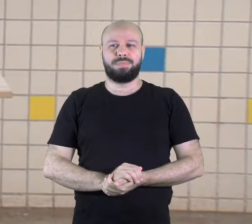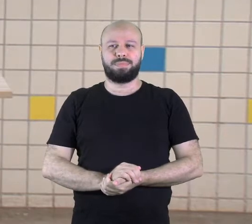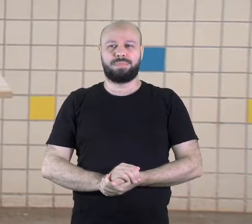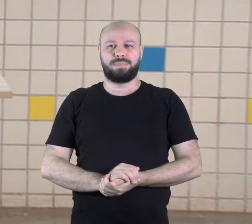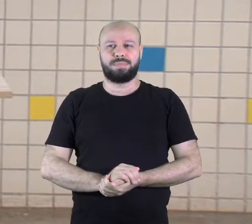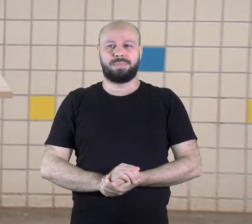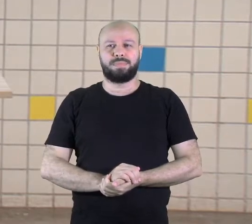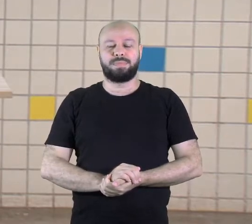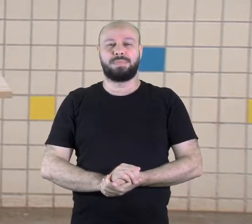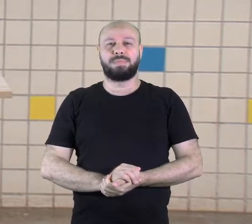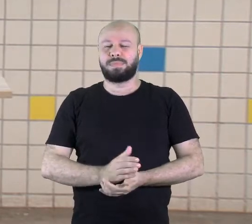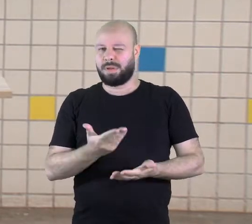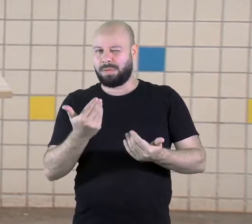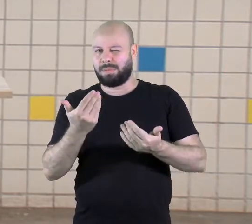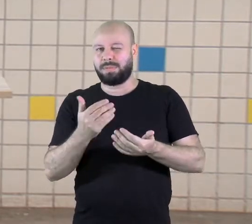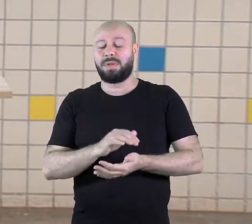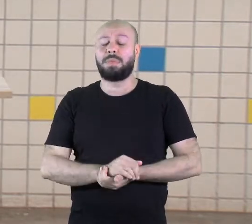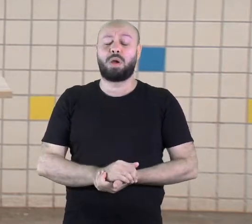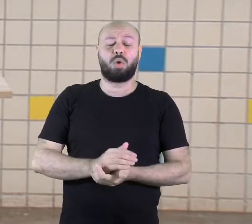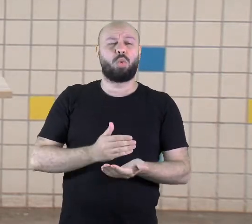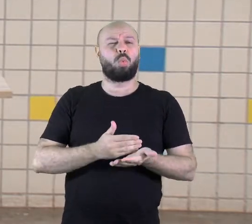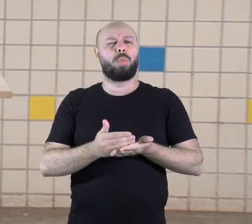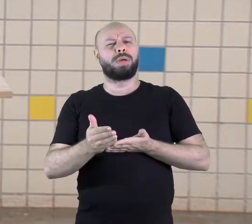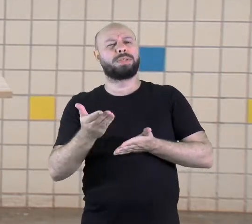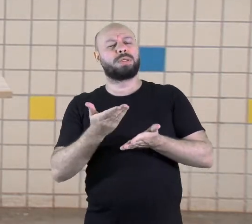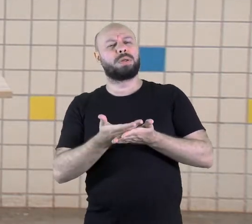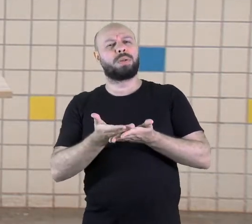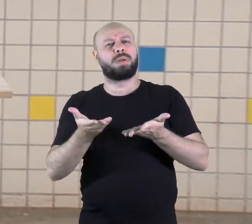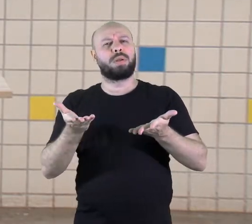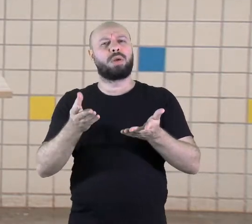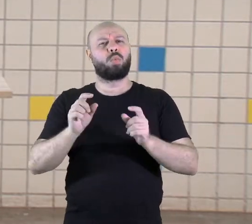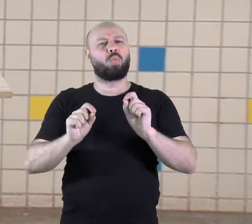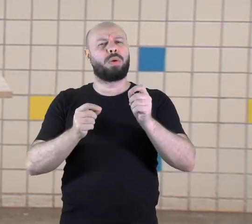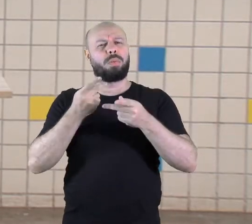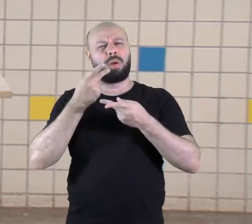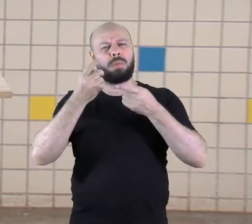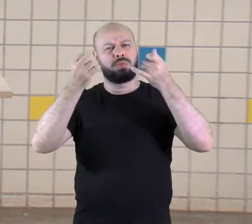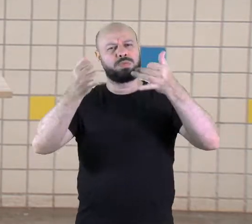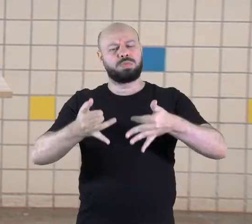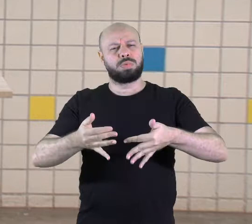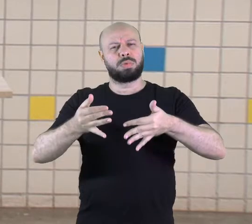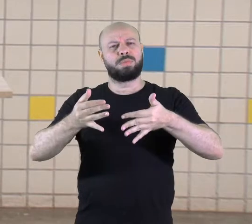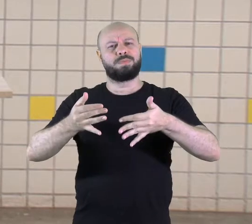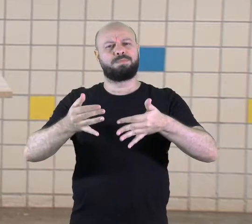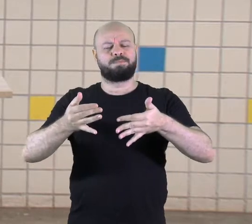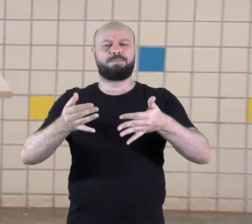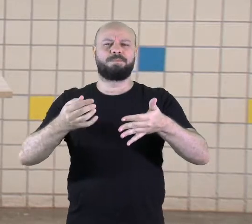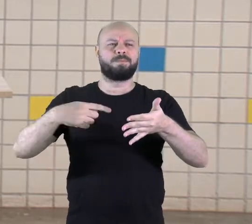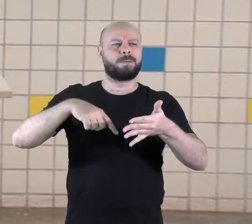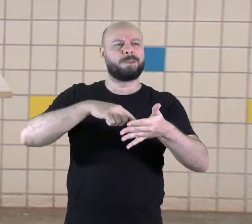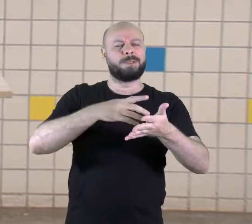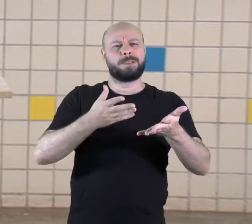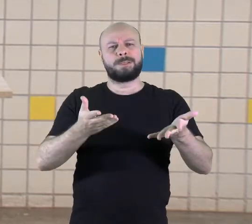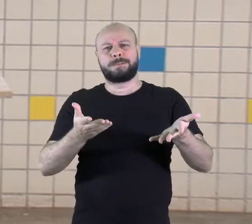Para nós começarmos a nossa aula, eu queria falar um pouquinho a respeito da nossa